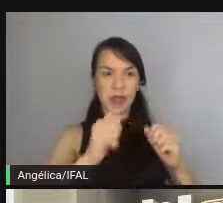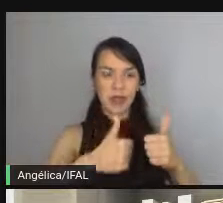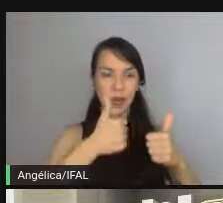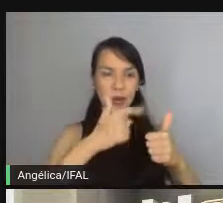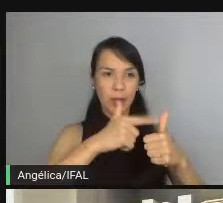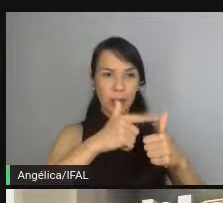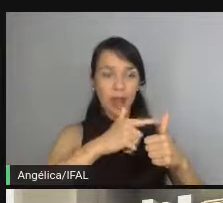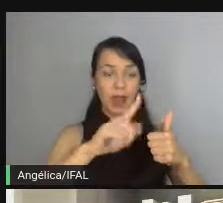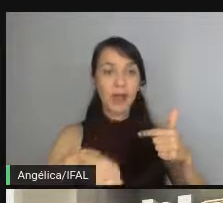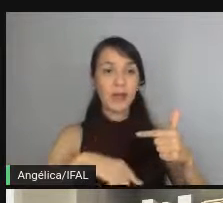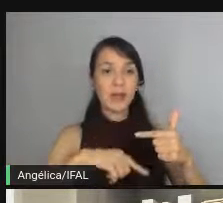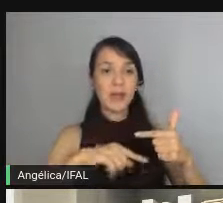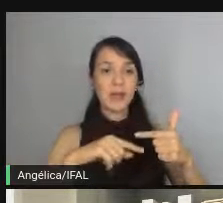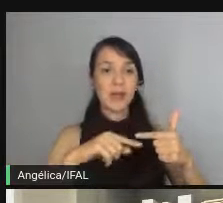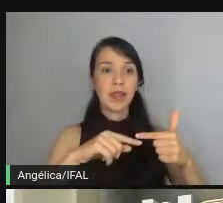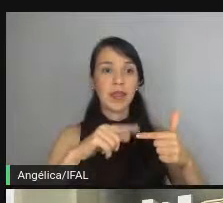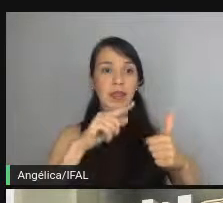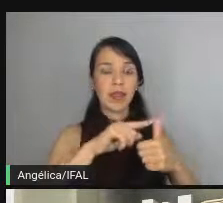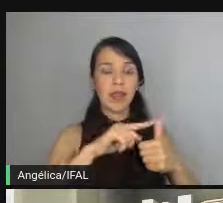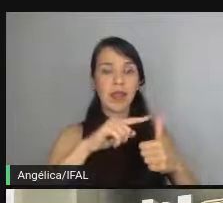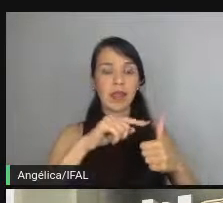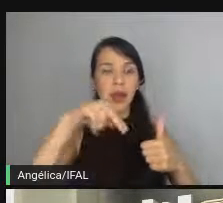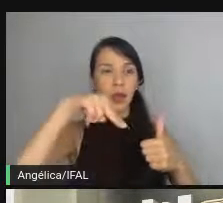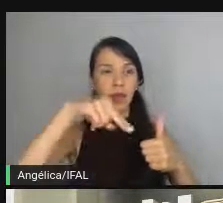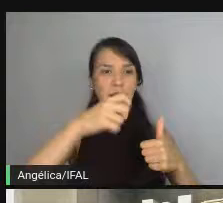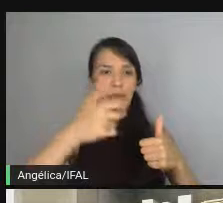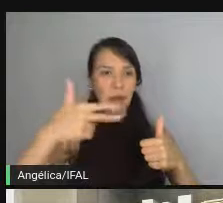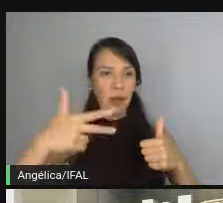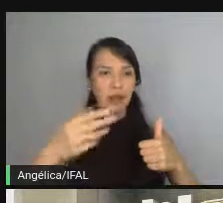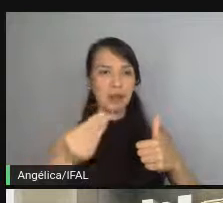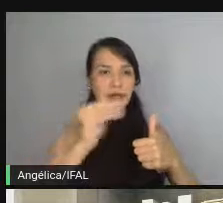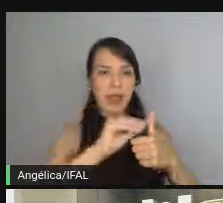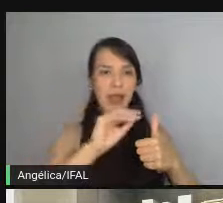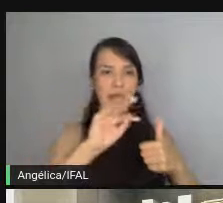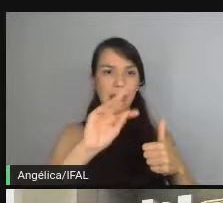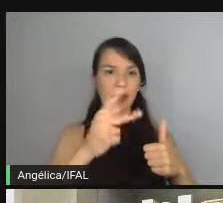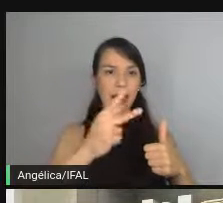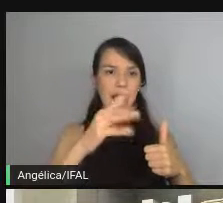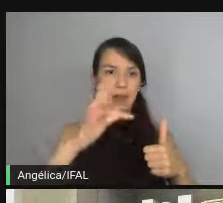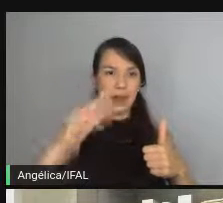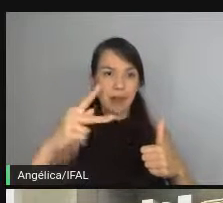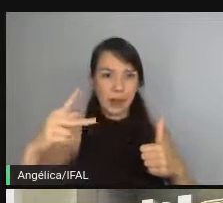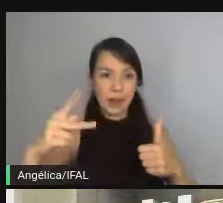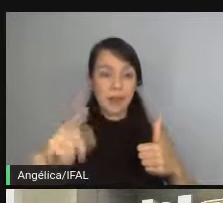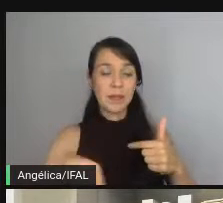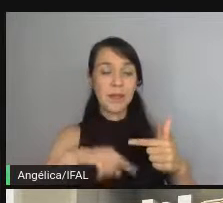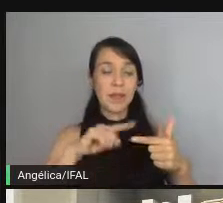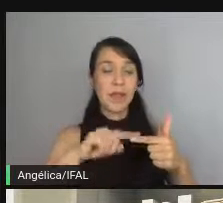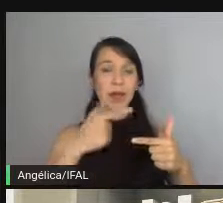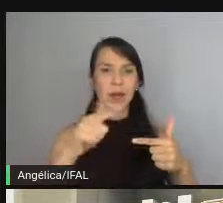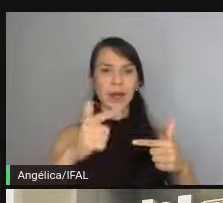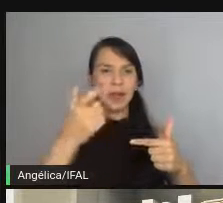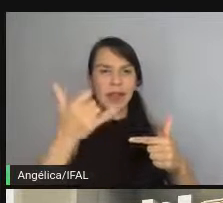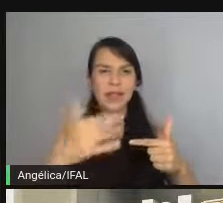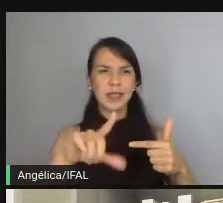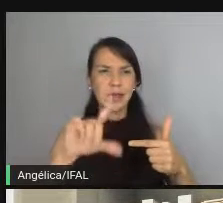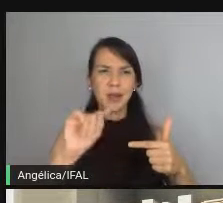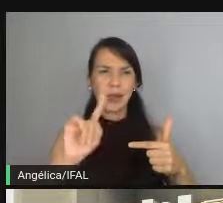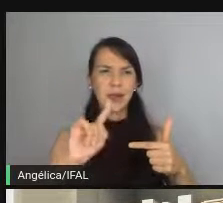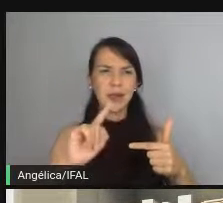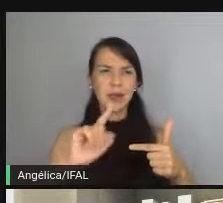passo que é o passo é um endpoint vai fazer uma aquisição HTTP uma outra coisa que a gente não definiu